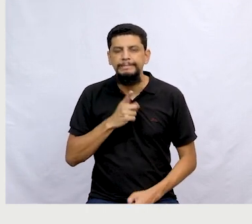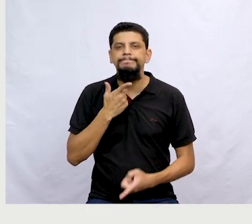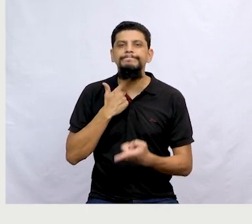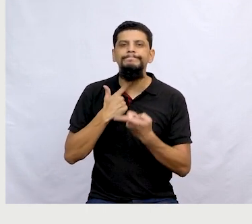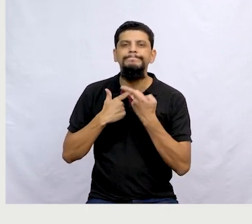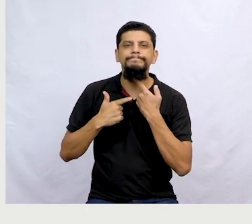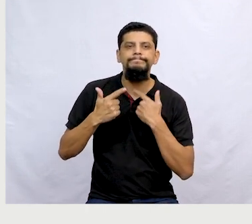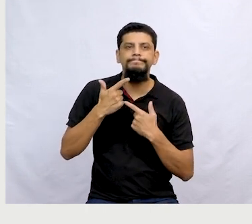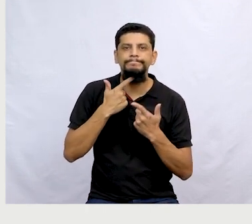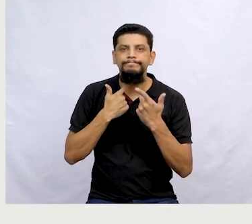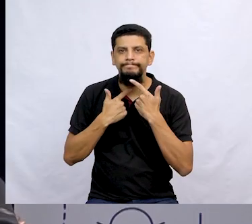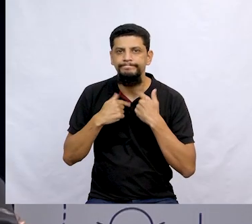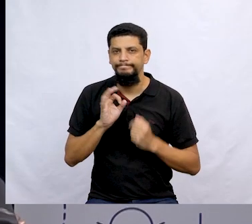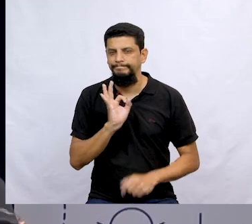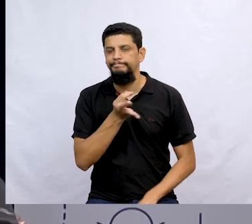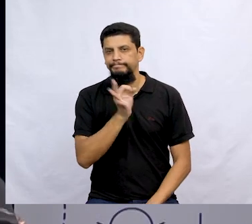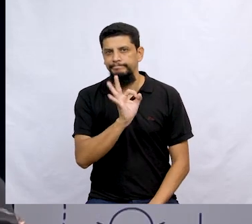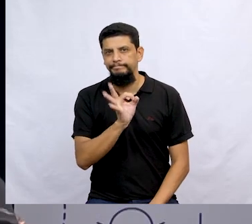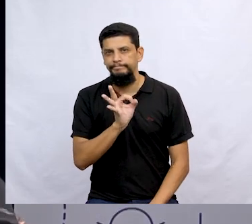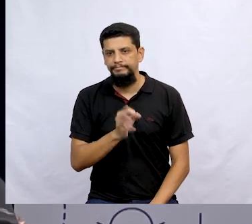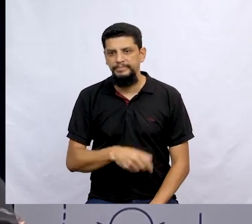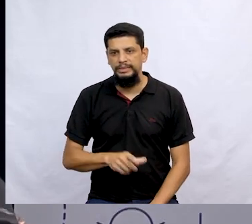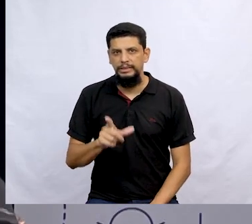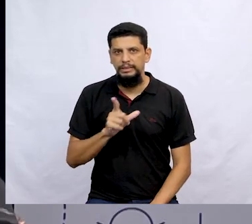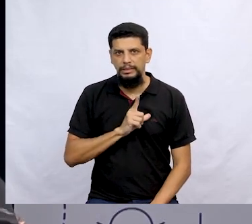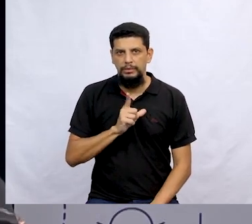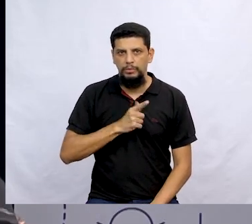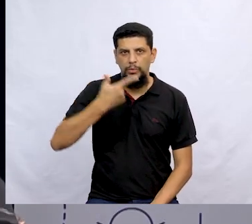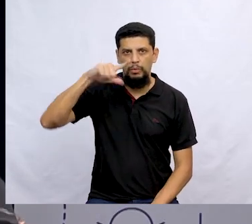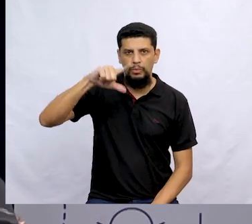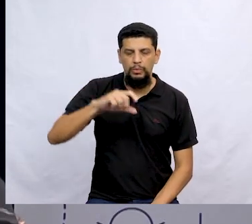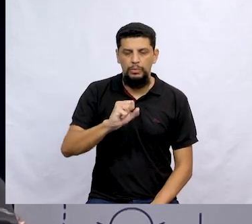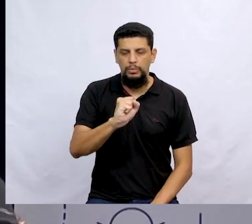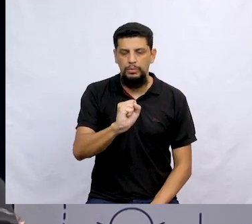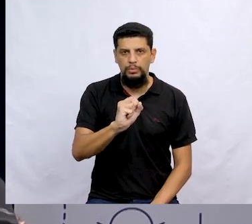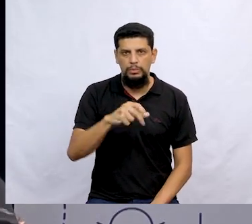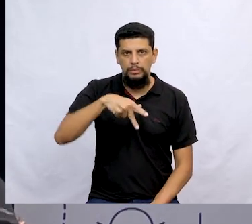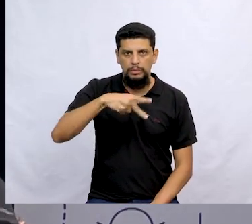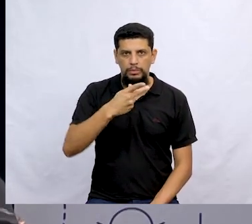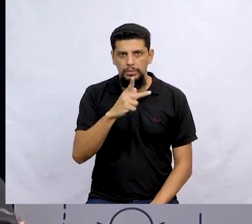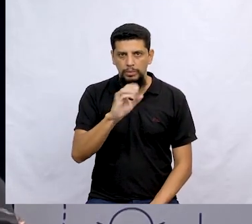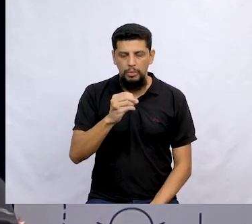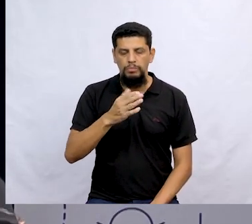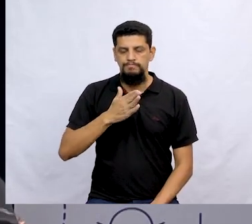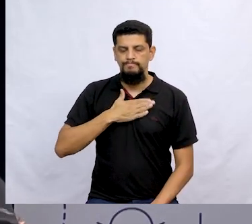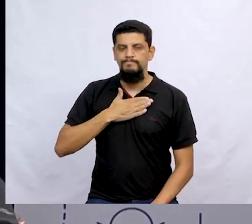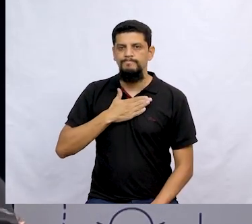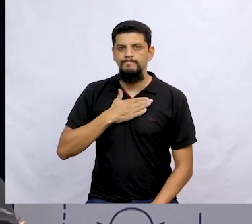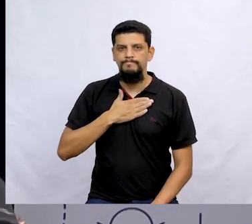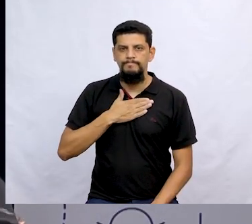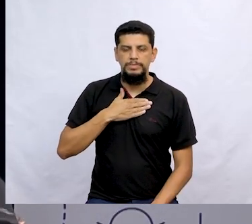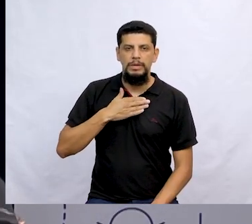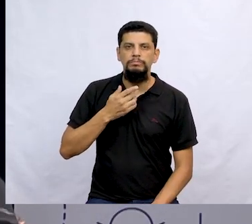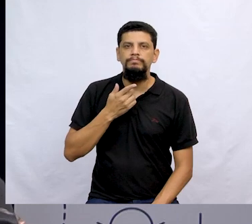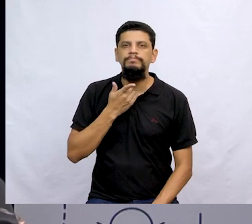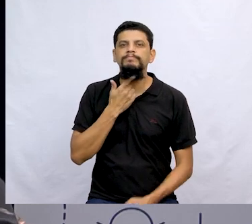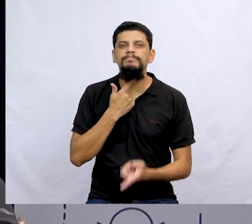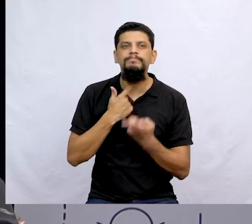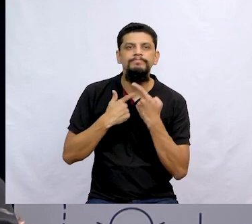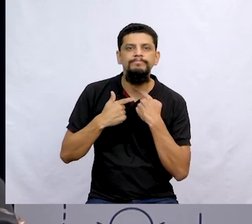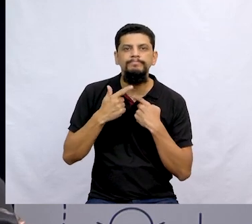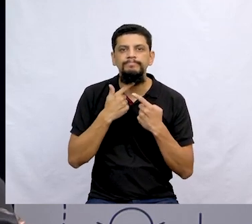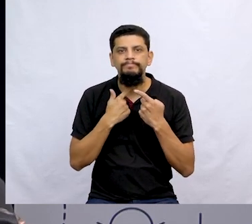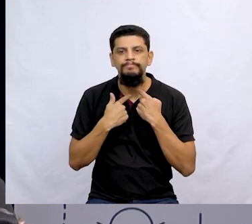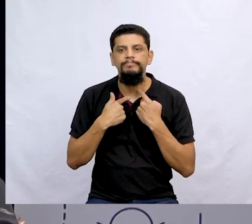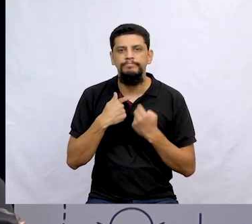deseja muito? Isso mesmo. Tem este outro sonho que a gente fala assim, nossa, meu sonho é... Daí você